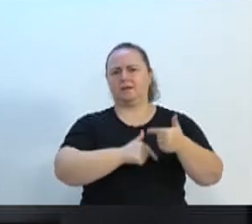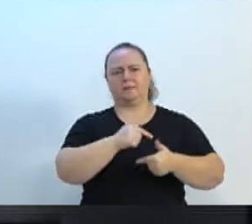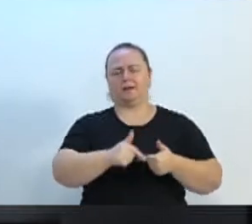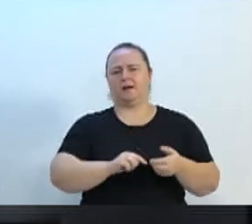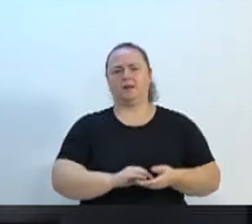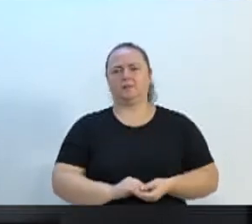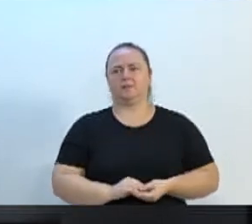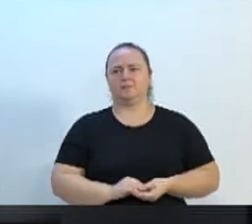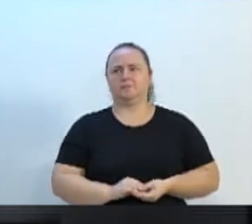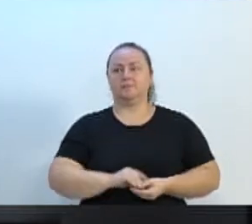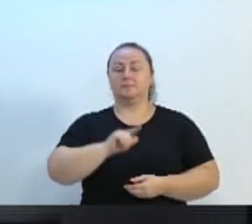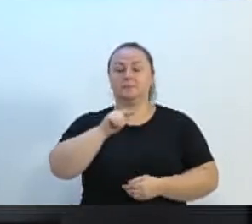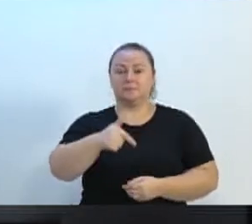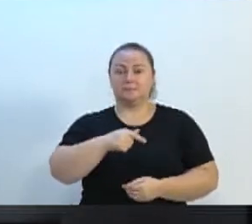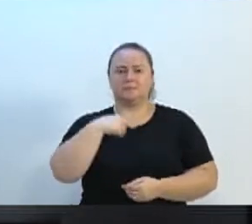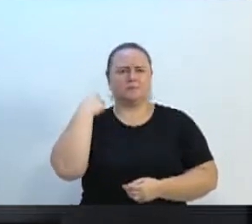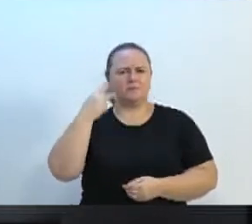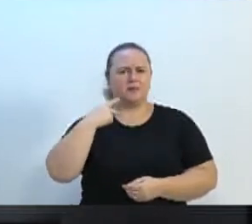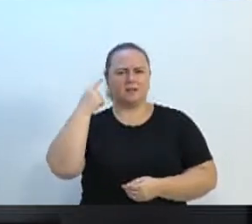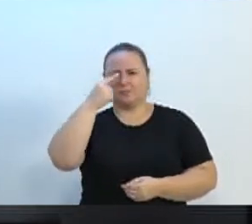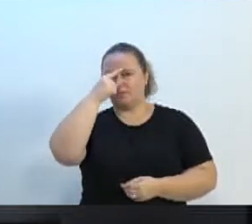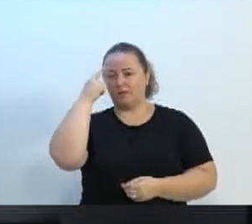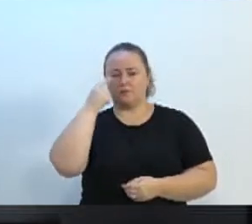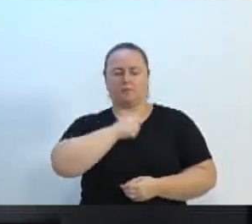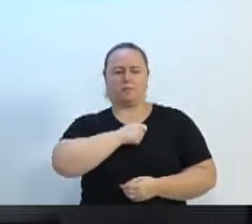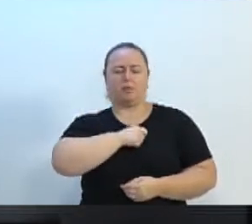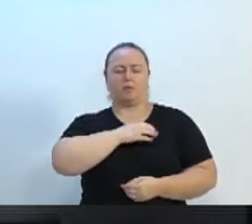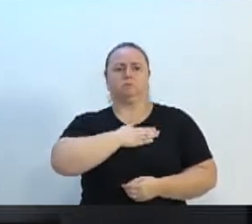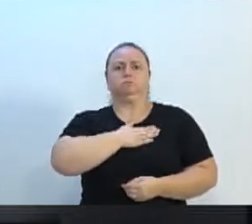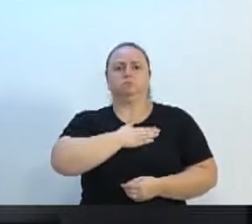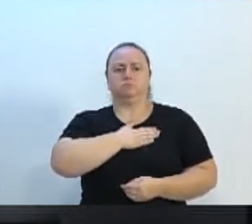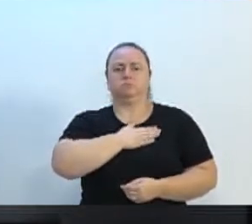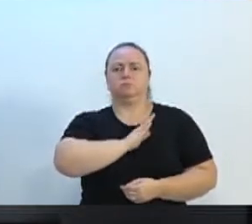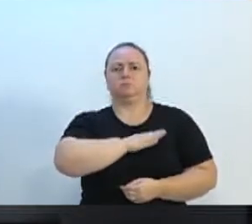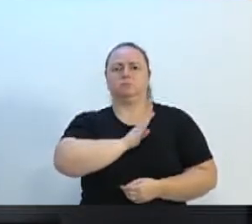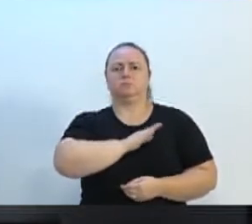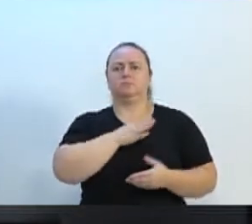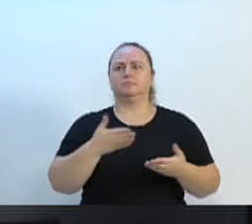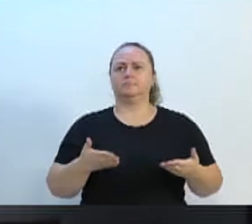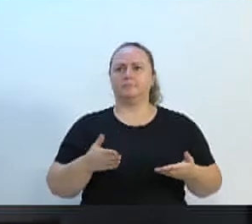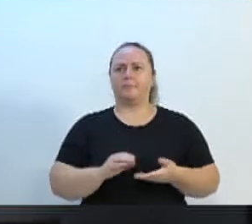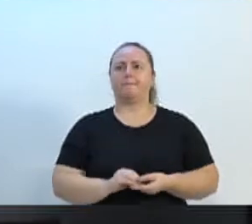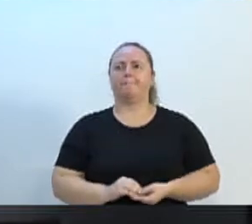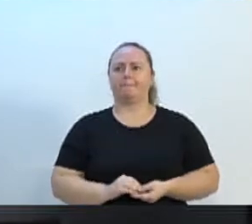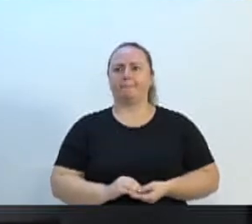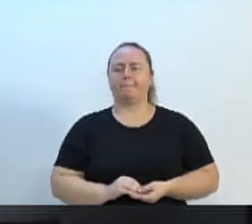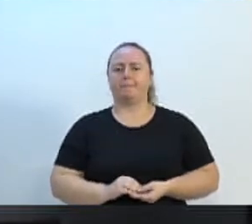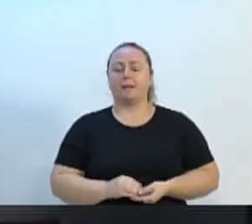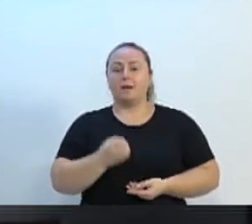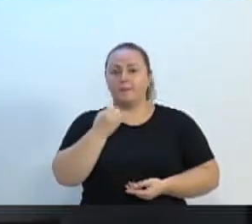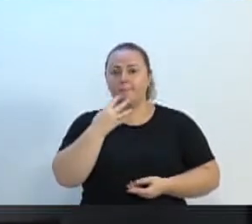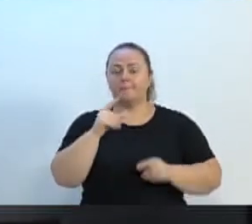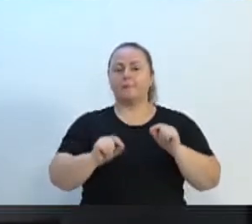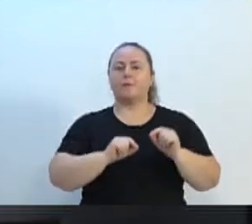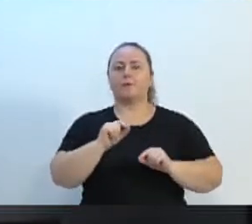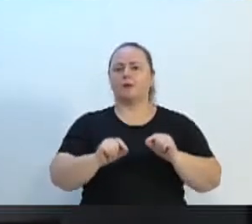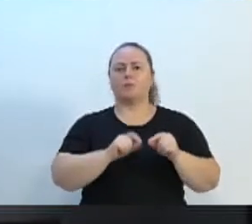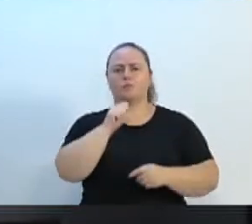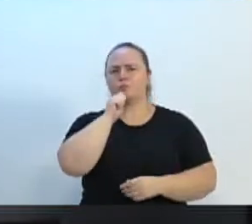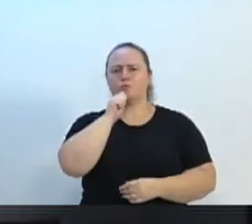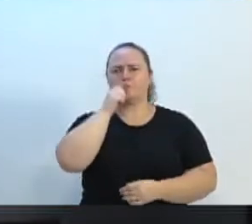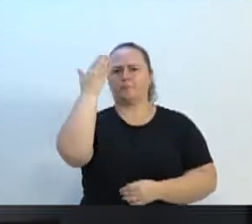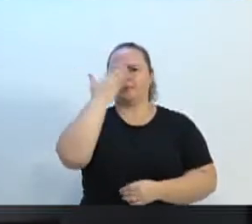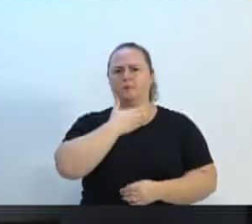dar um infarto aqui, de tanto que ele briga, de tanto que ele luta por esta situação. E nós temos, o bom disso é que ninguém pode provar, pode fazer a